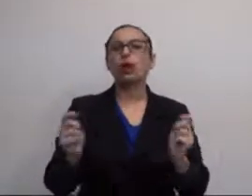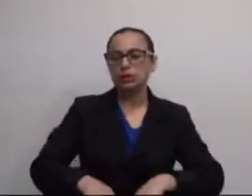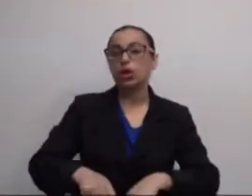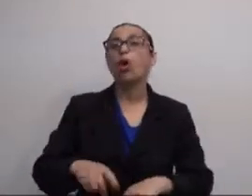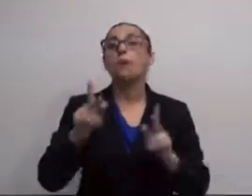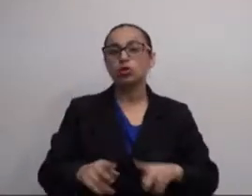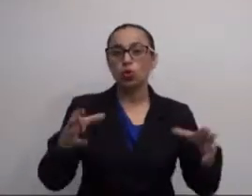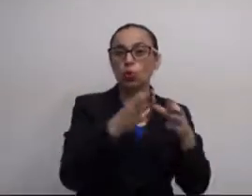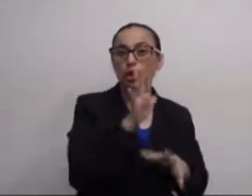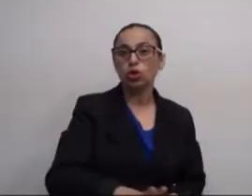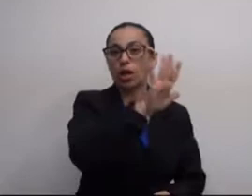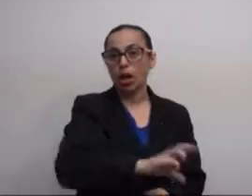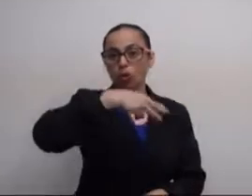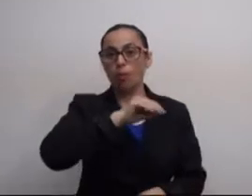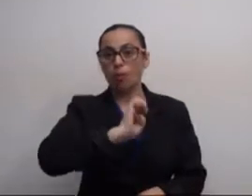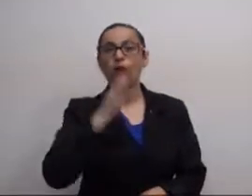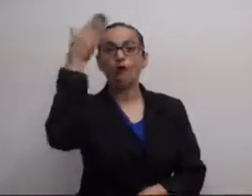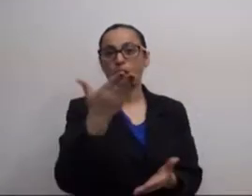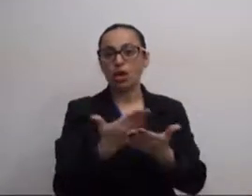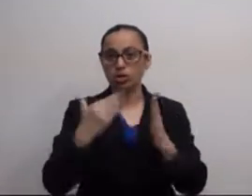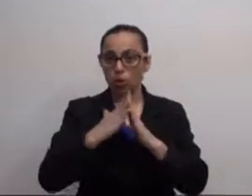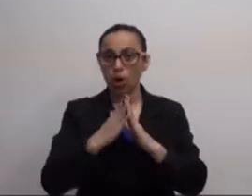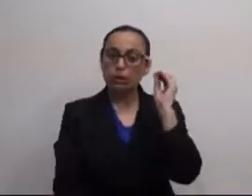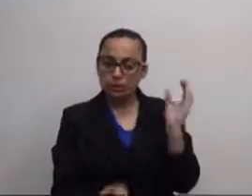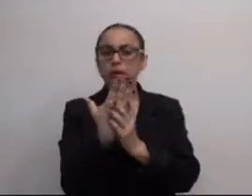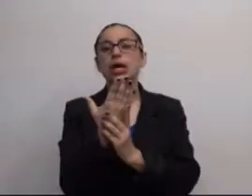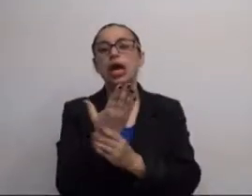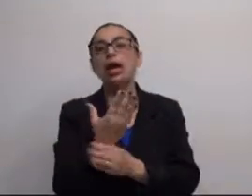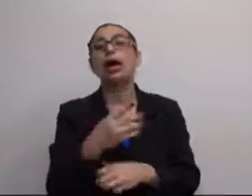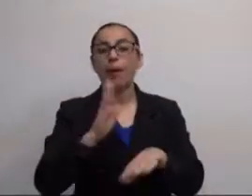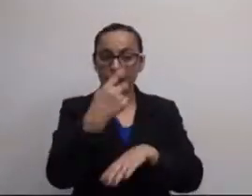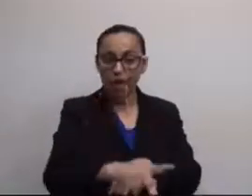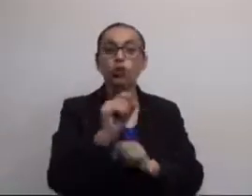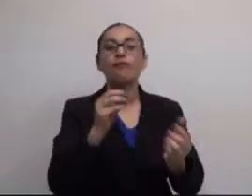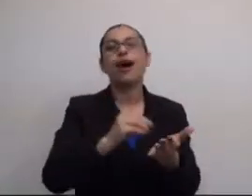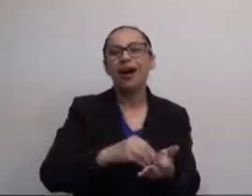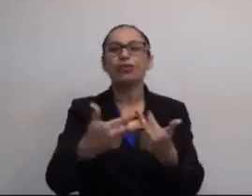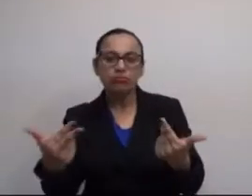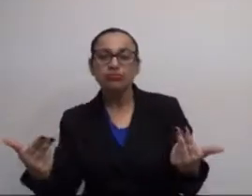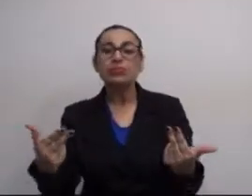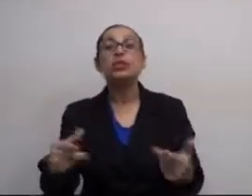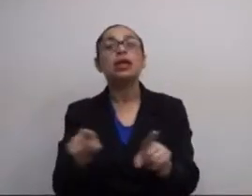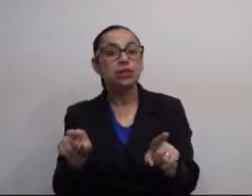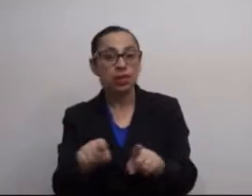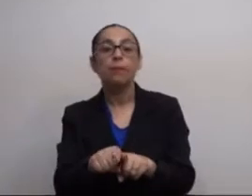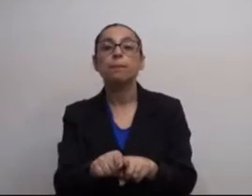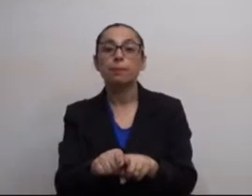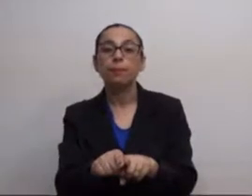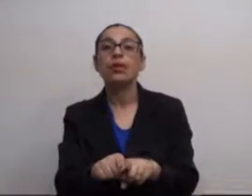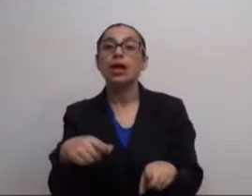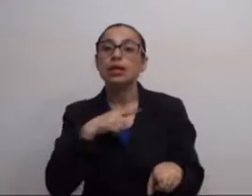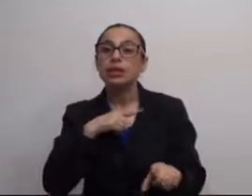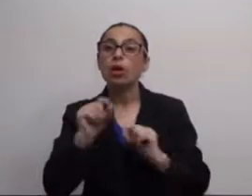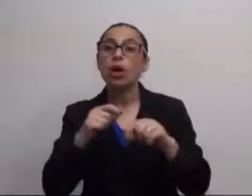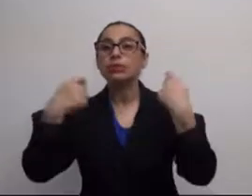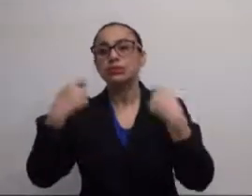desenvolvendo ao longo do tempo como cursos de capacitação, com pessoas do time nacional do MOU que vão até a escola e implementam neles aquilo